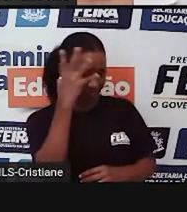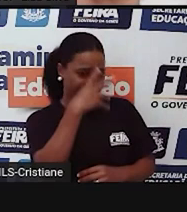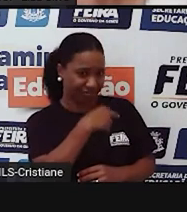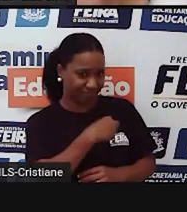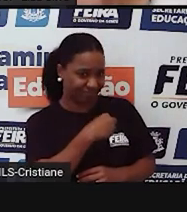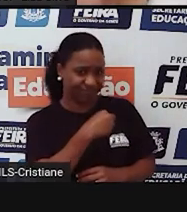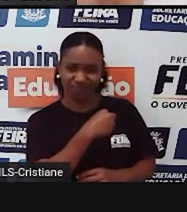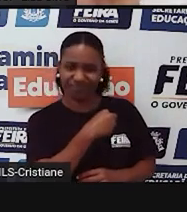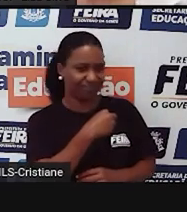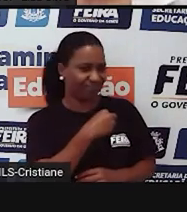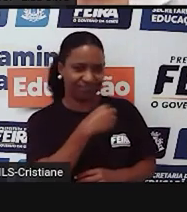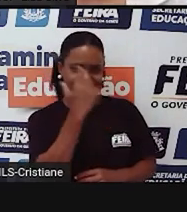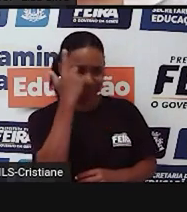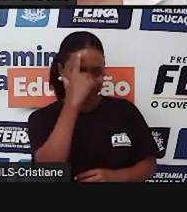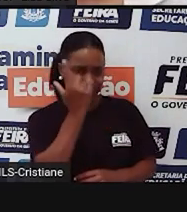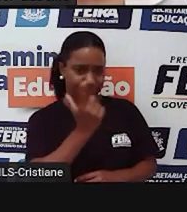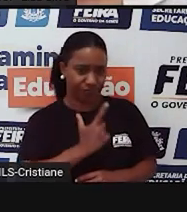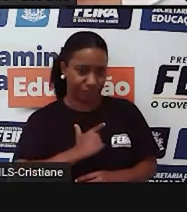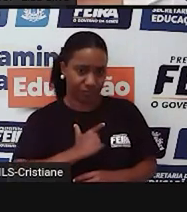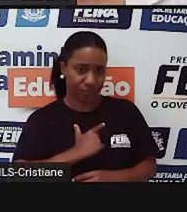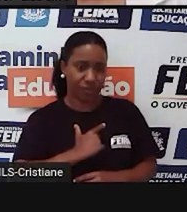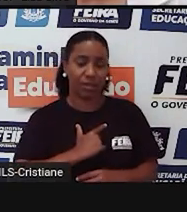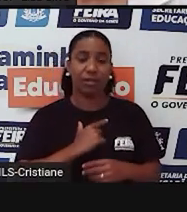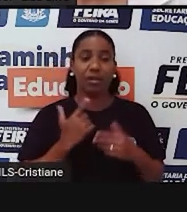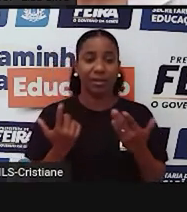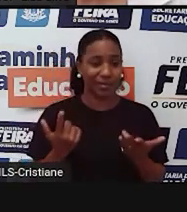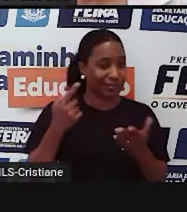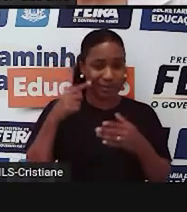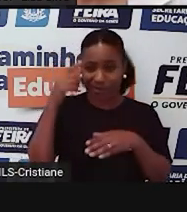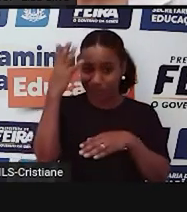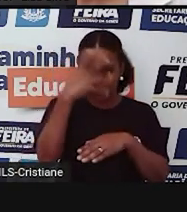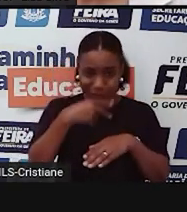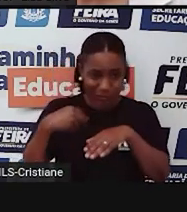Então, por isso, não deve existir um único padrão de beleza.